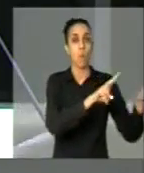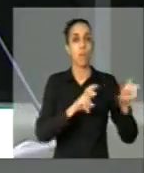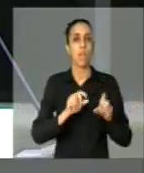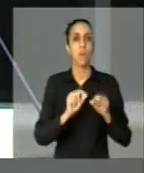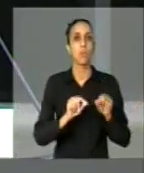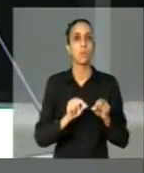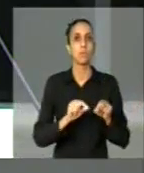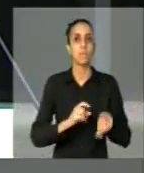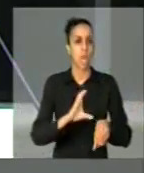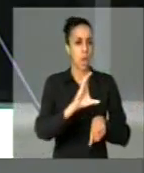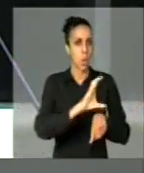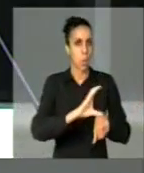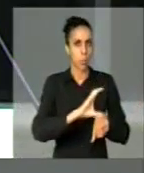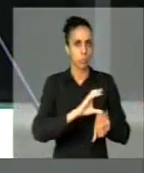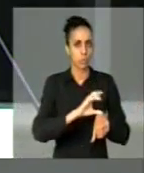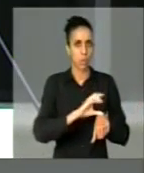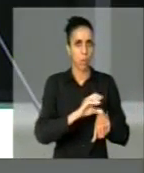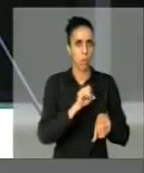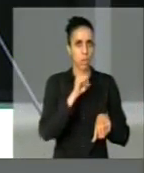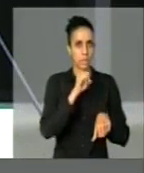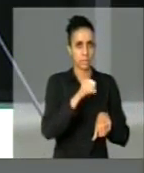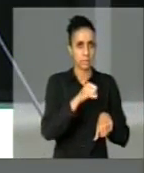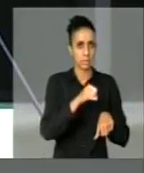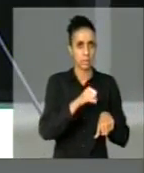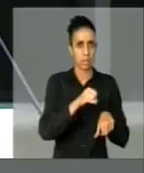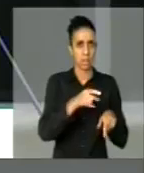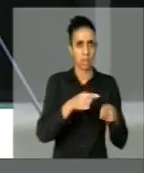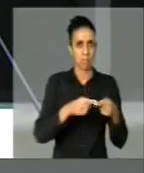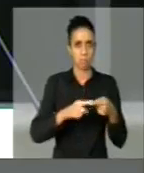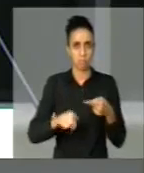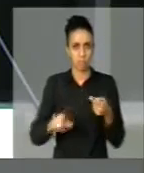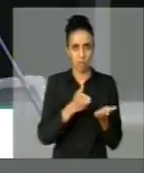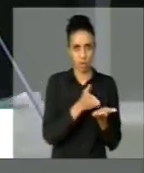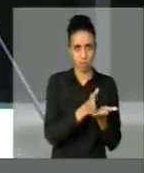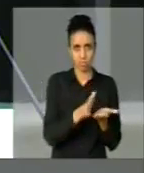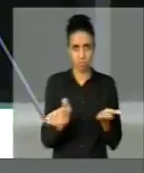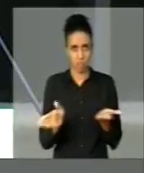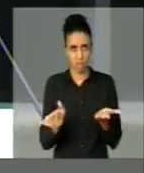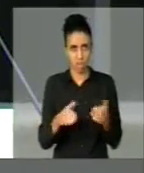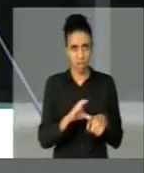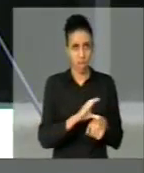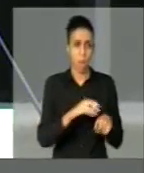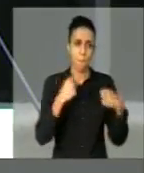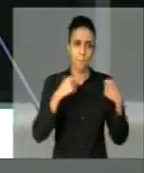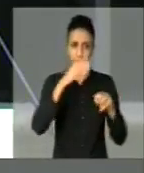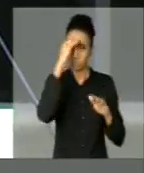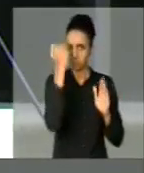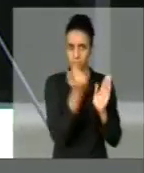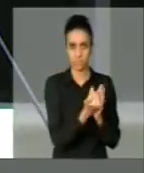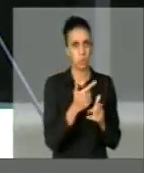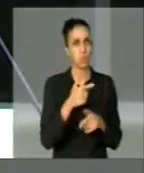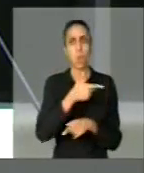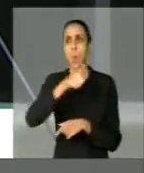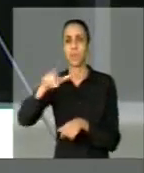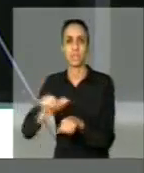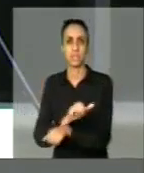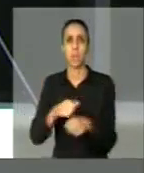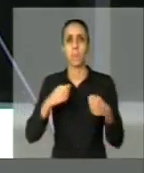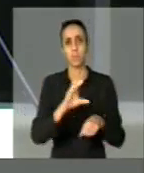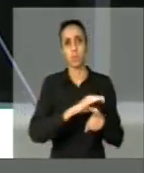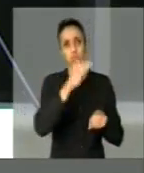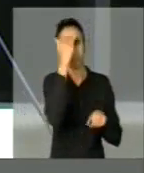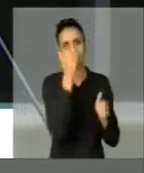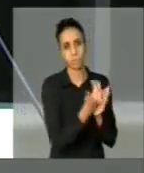Constituição não há atalhos. E concluo dizendo que nós não podemos admitir que